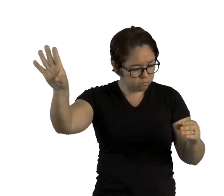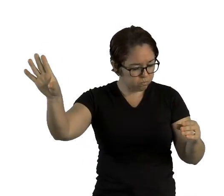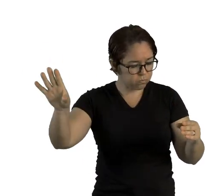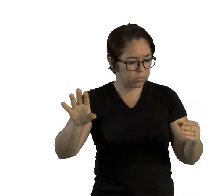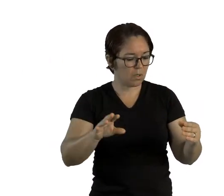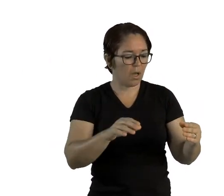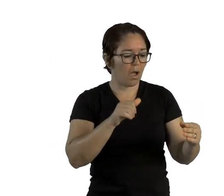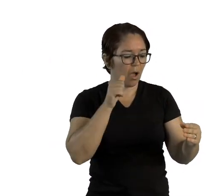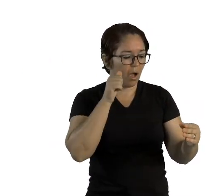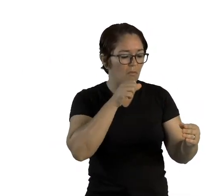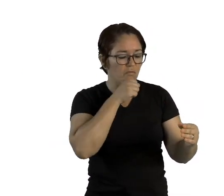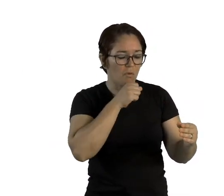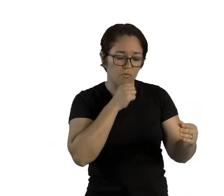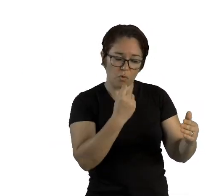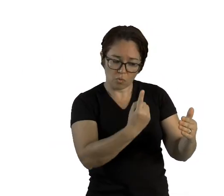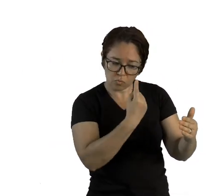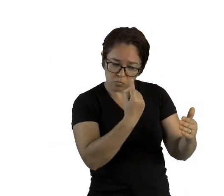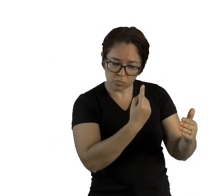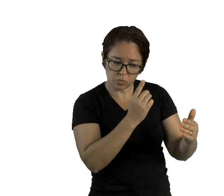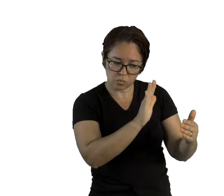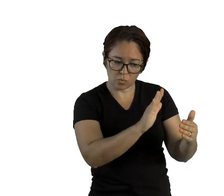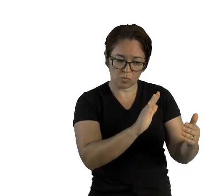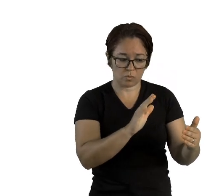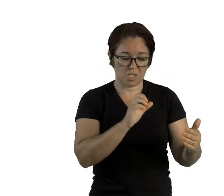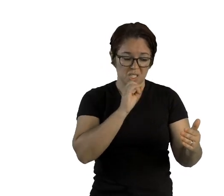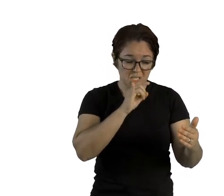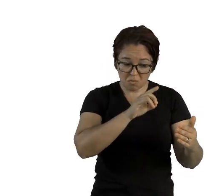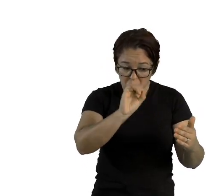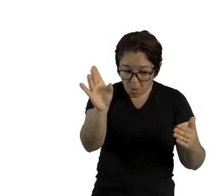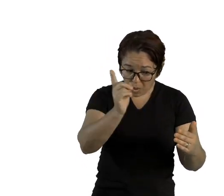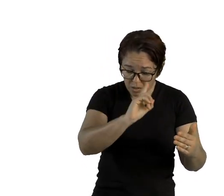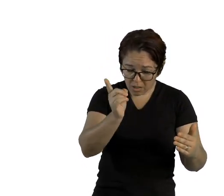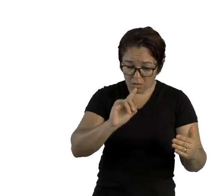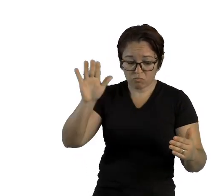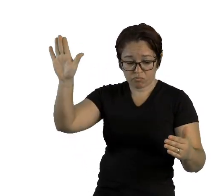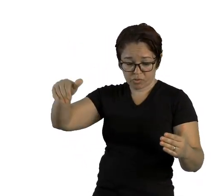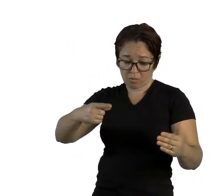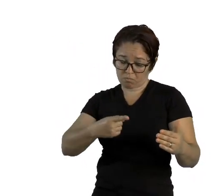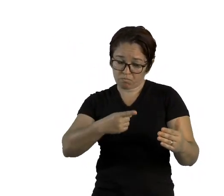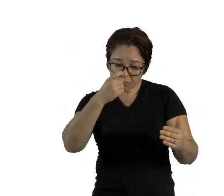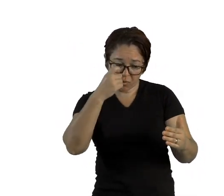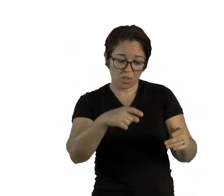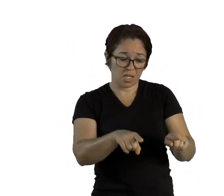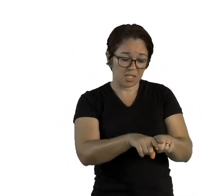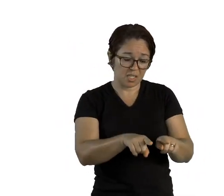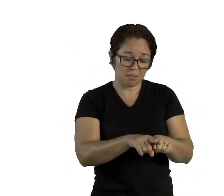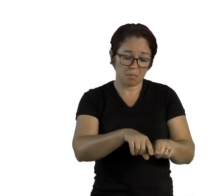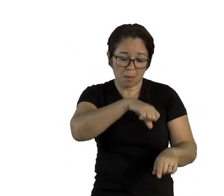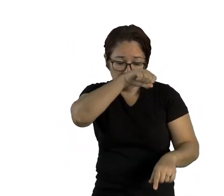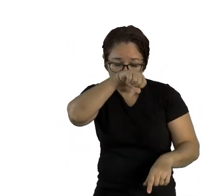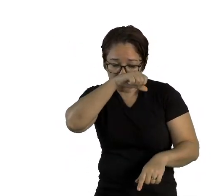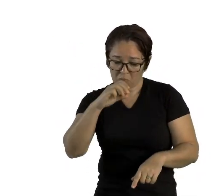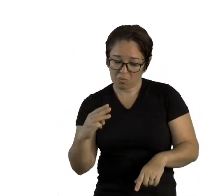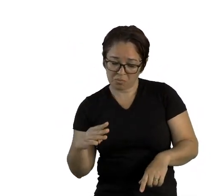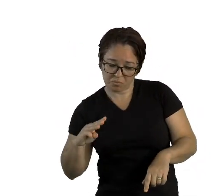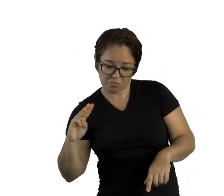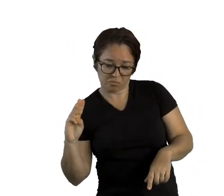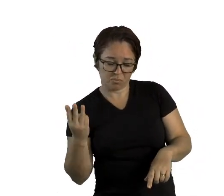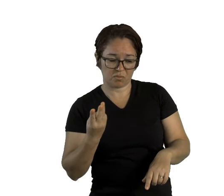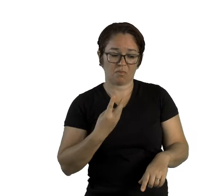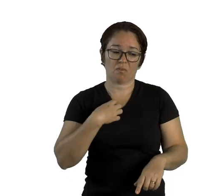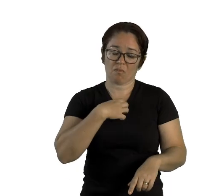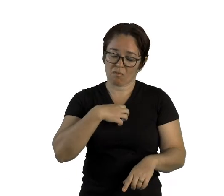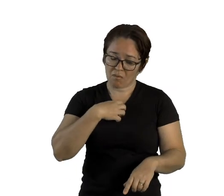teremos que chamar o caçador. Ah, e os três porquinhos também estão furiosos porque você destruiu as